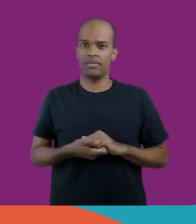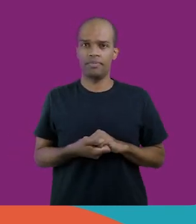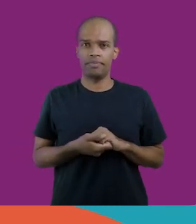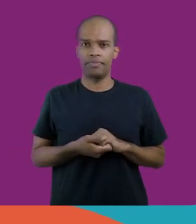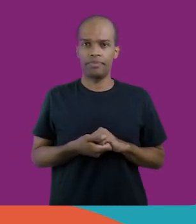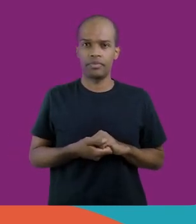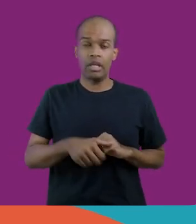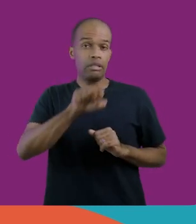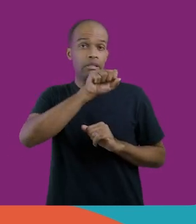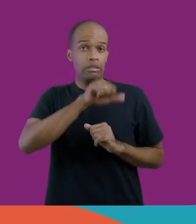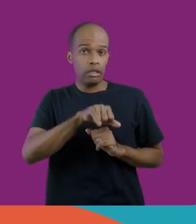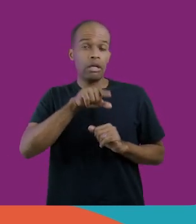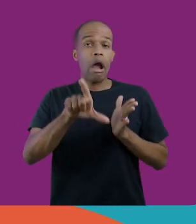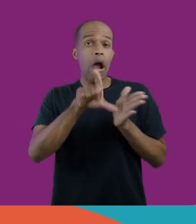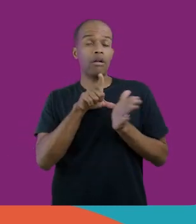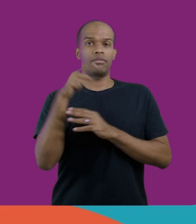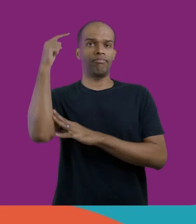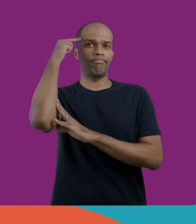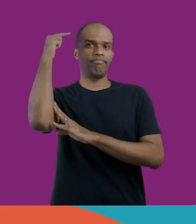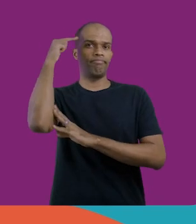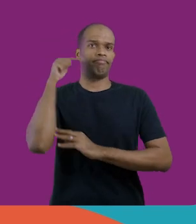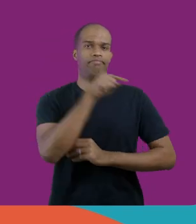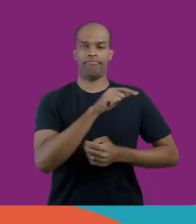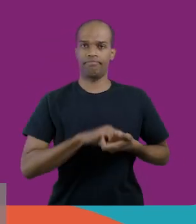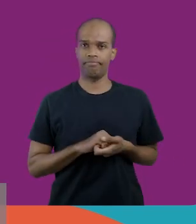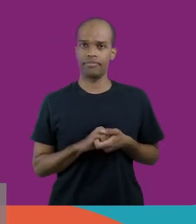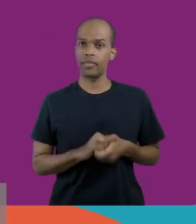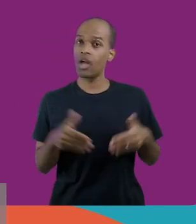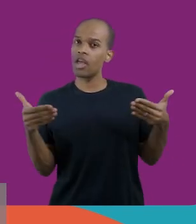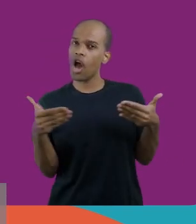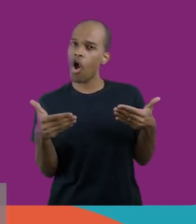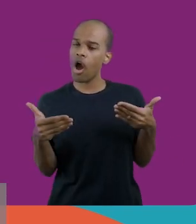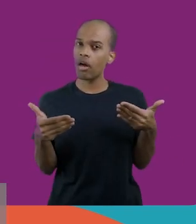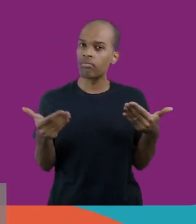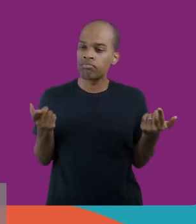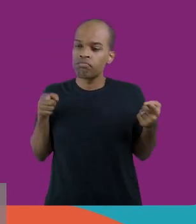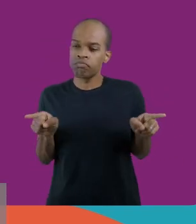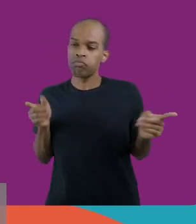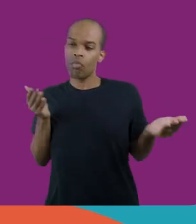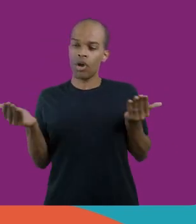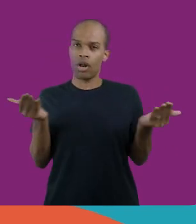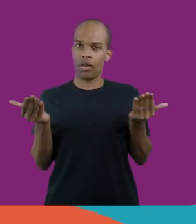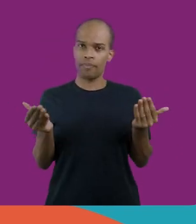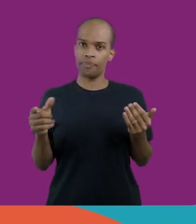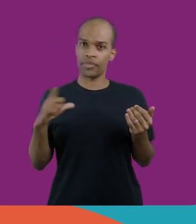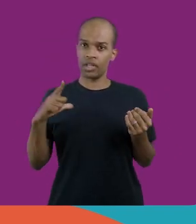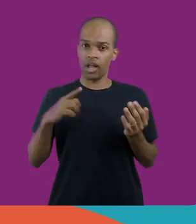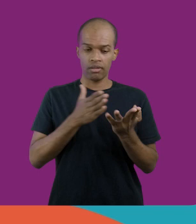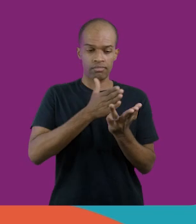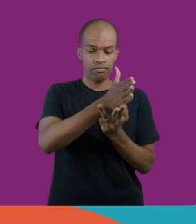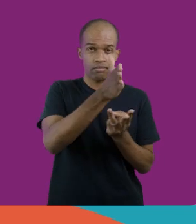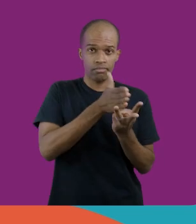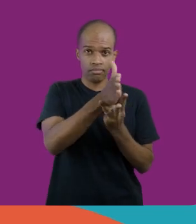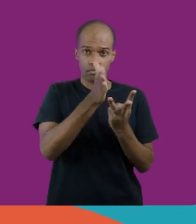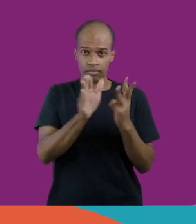qualidade desde que o quê? Ela seja pensada. e aí, agora, quero fazer um paralelo aqui, já que nós temos